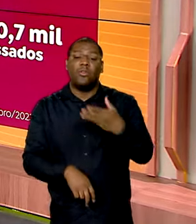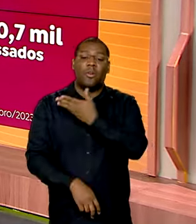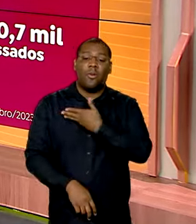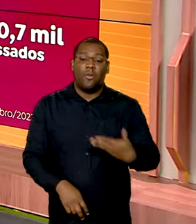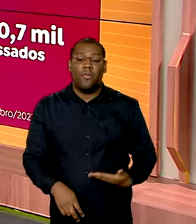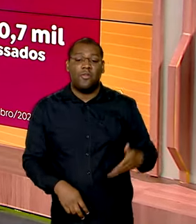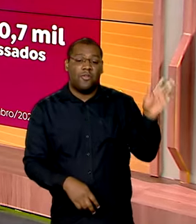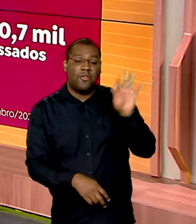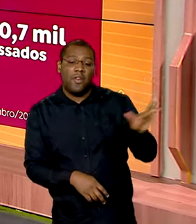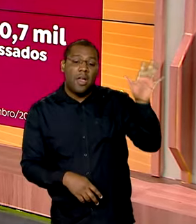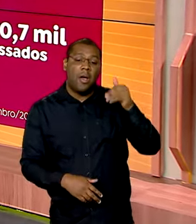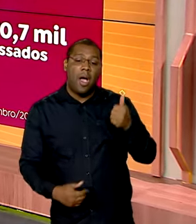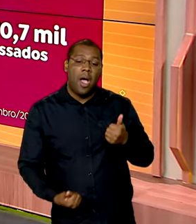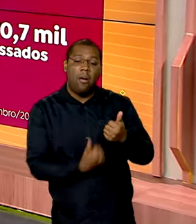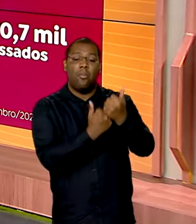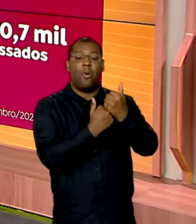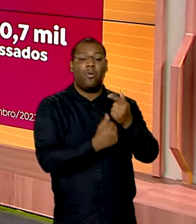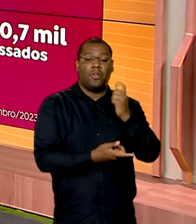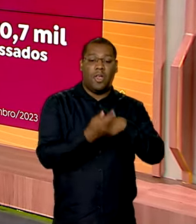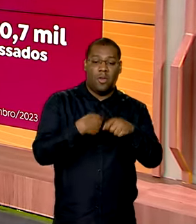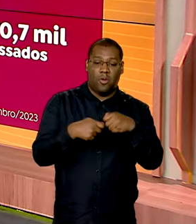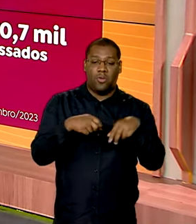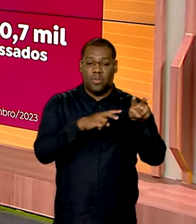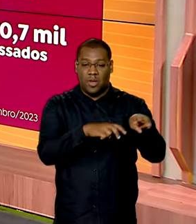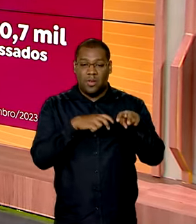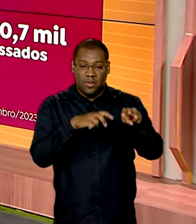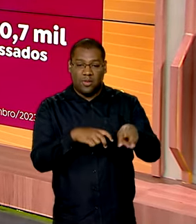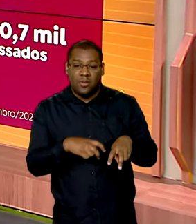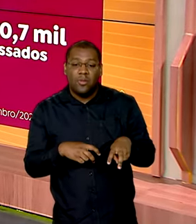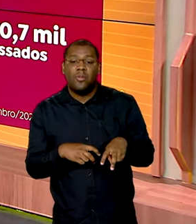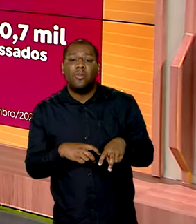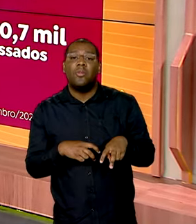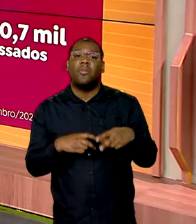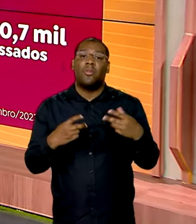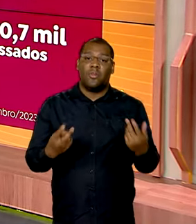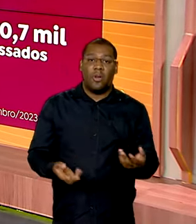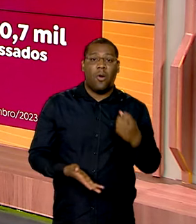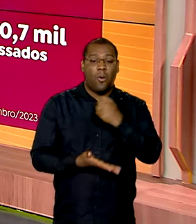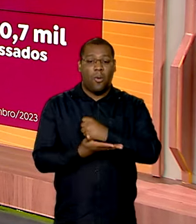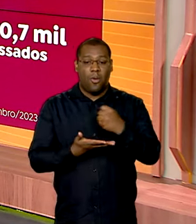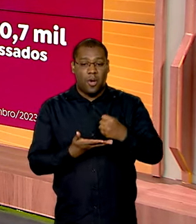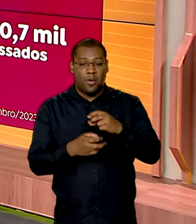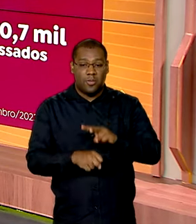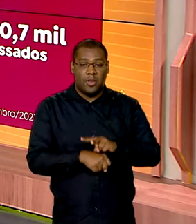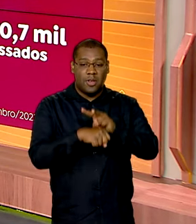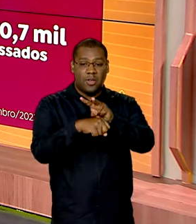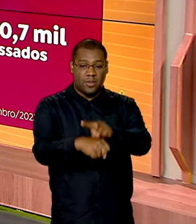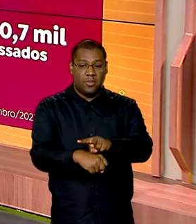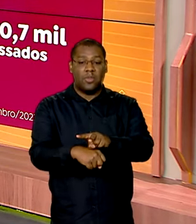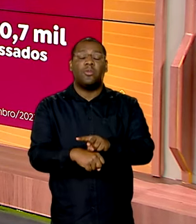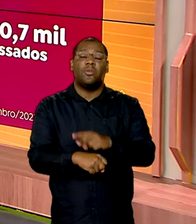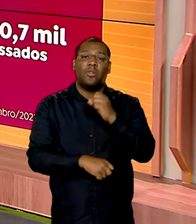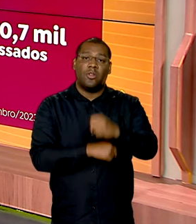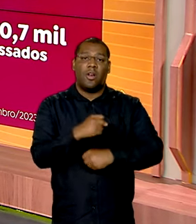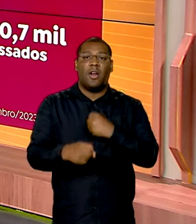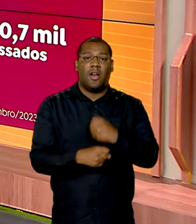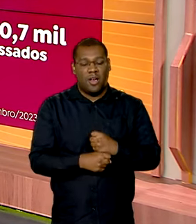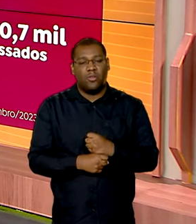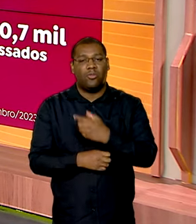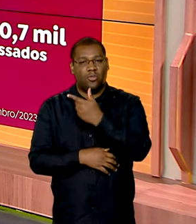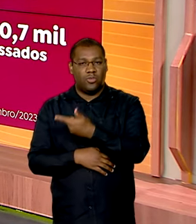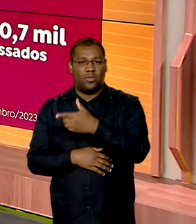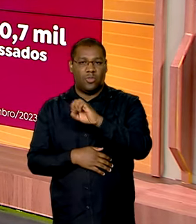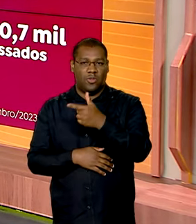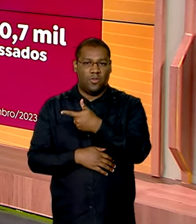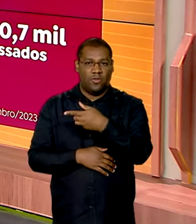agronegócio, foram três contratos de empréstimos, somente em 2024, para financiar a produção